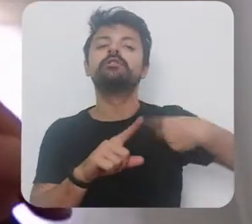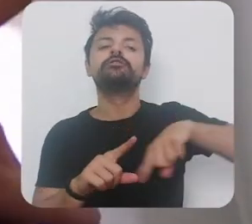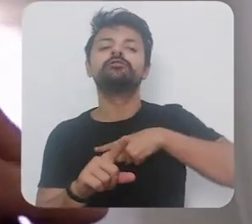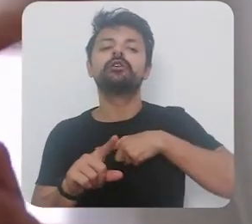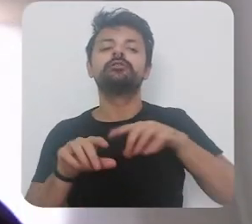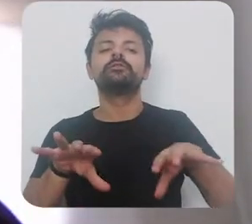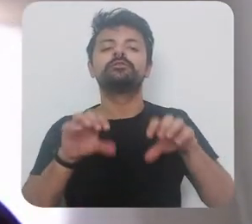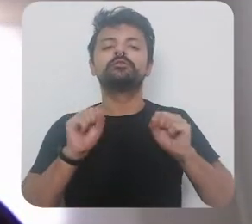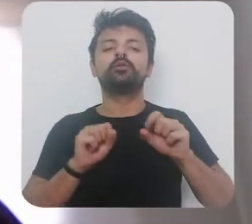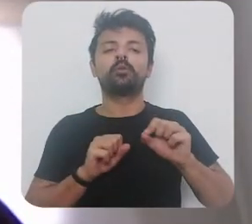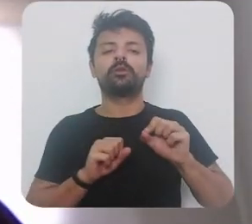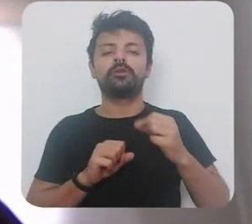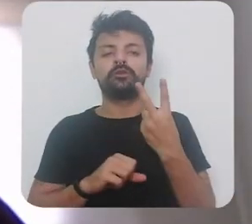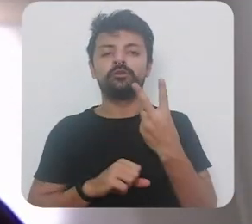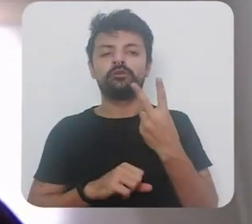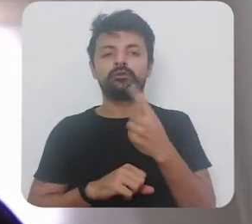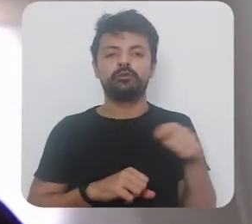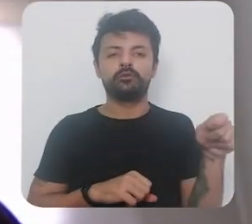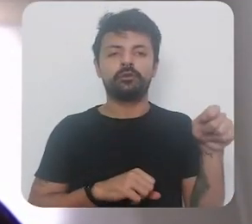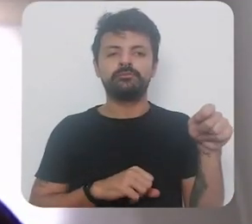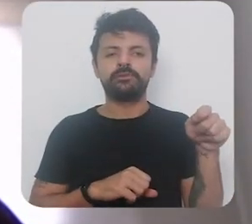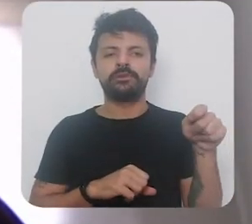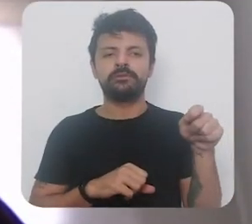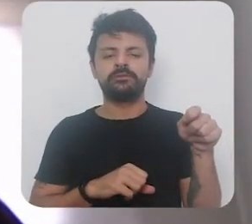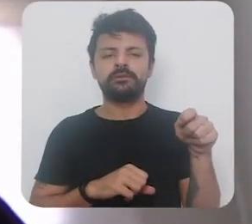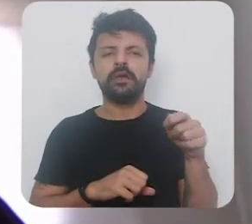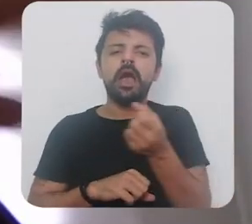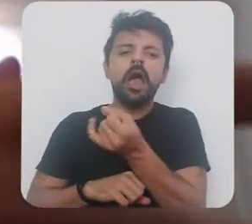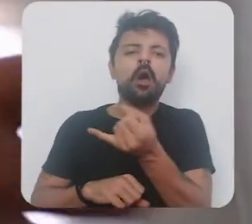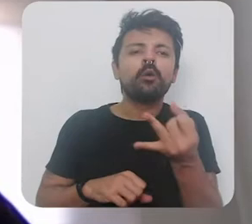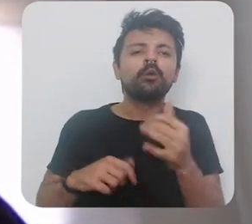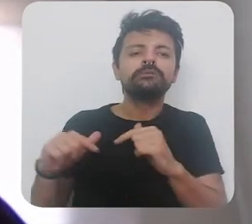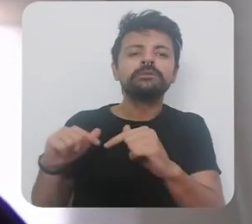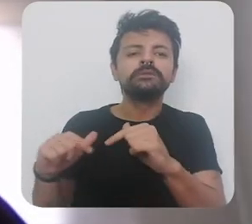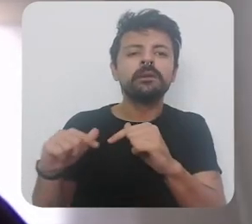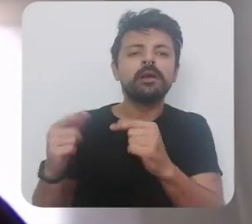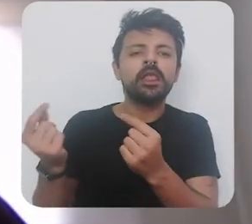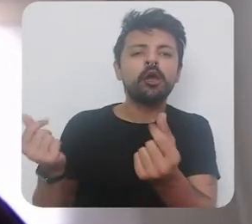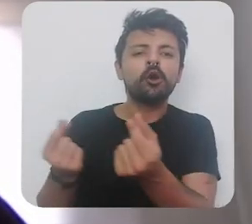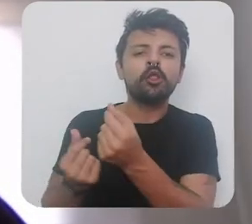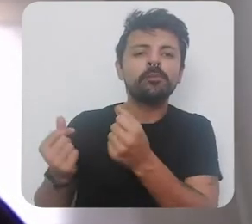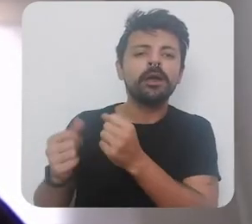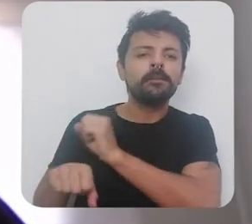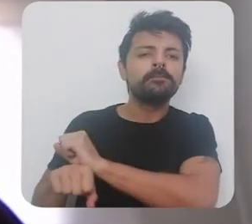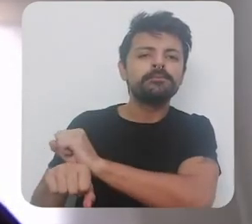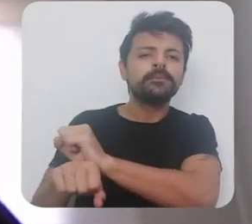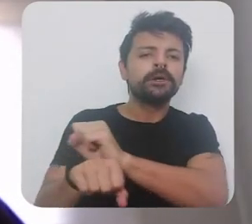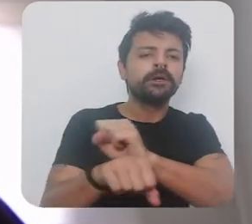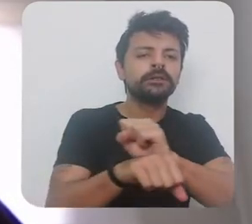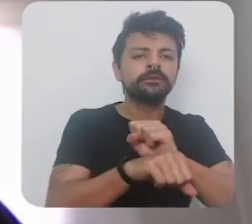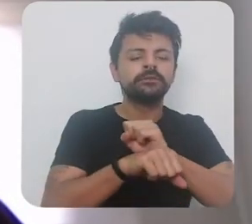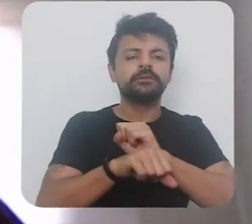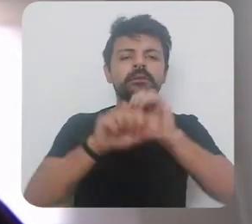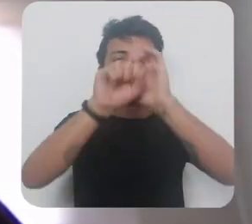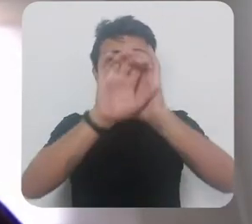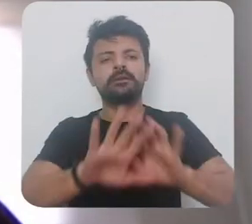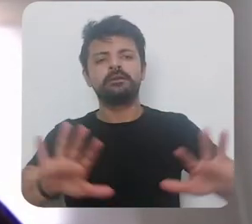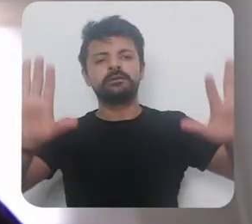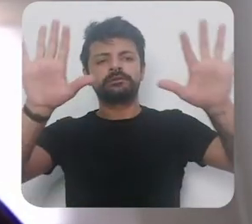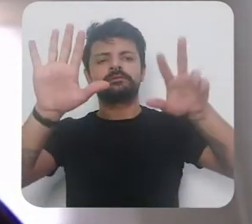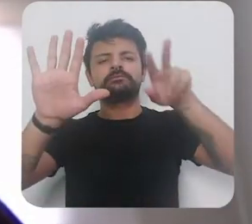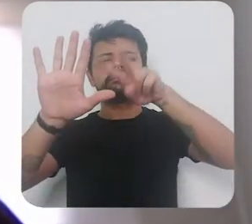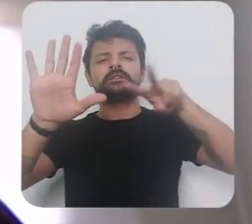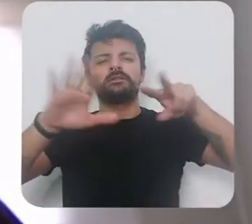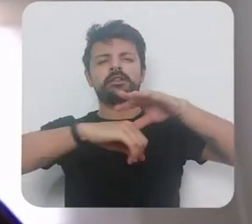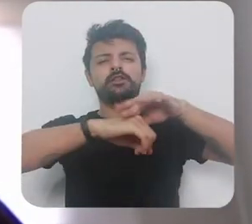nós assumimos apenas dois meses de parada de algumas atividades econômicas e de